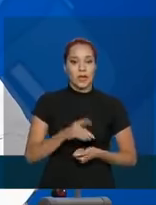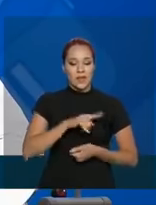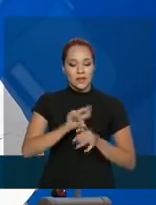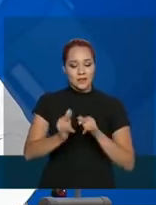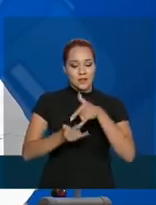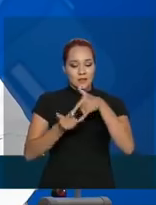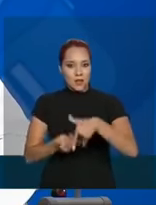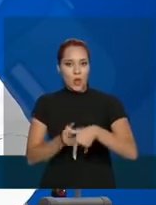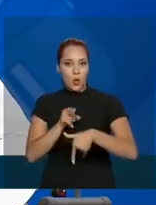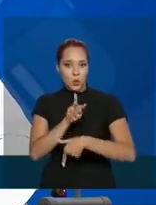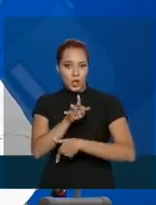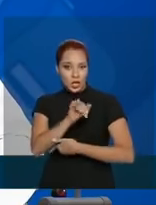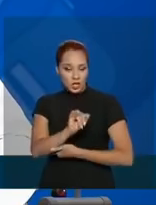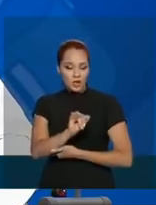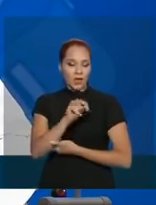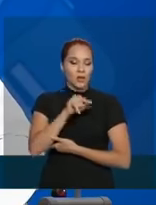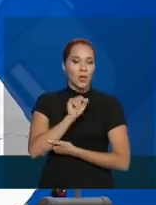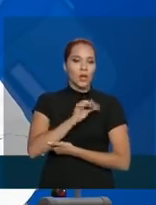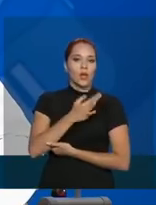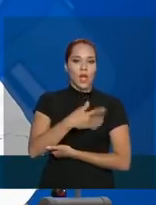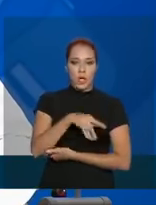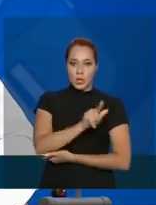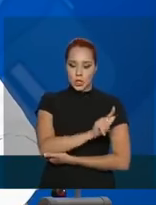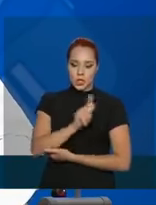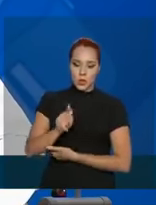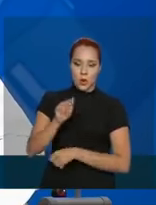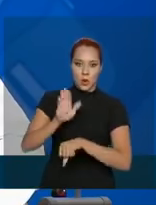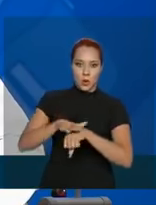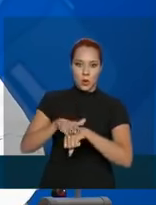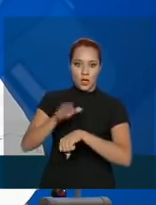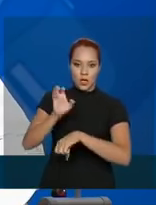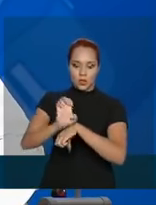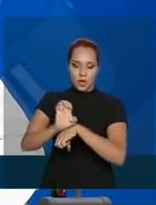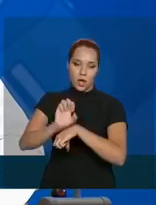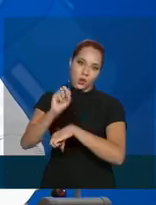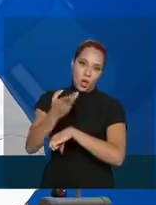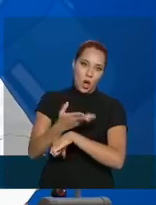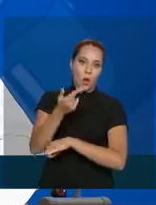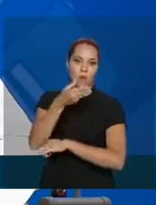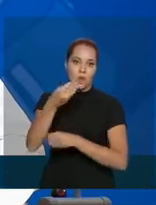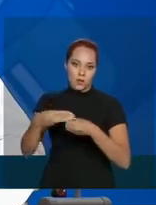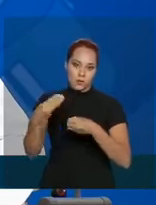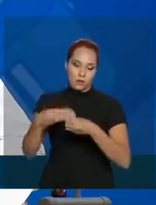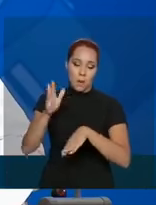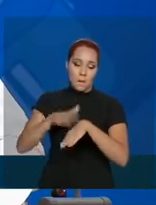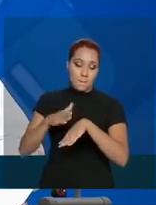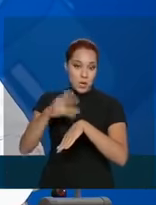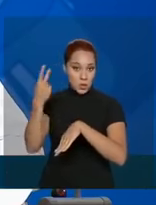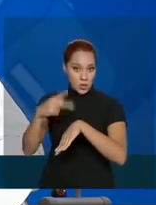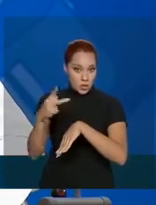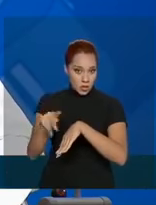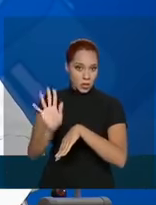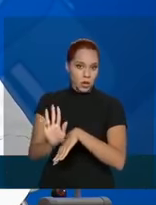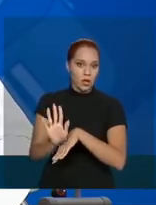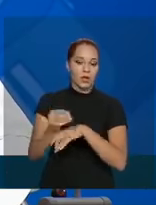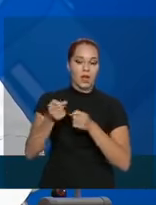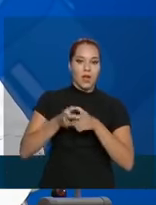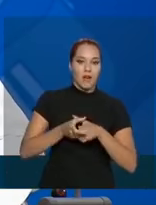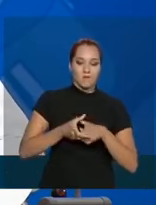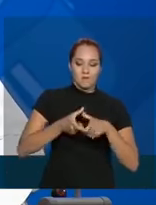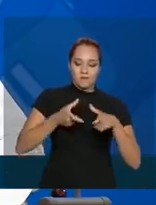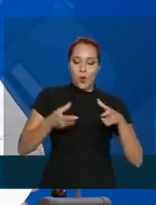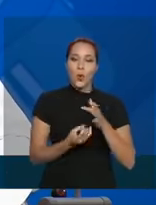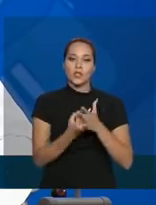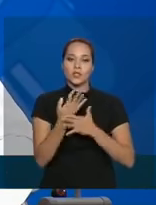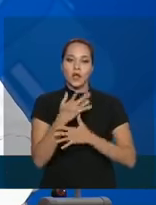significa o gestor estadual ou municipal, por iniciativa própria, ampliou o